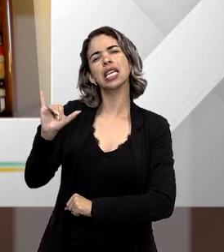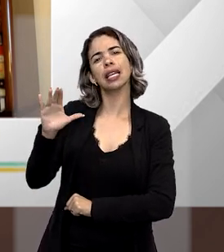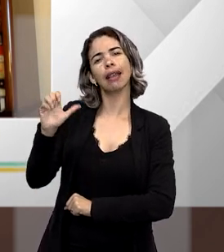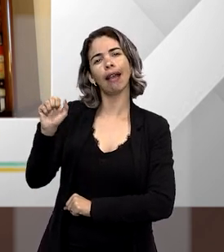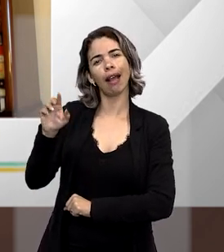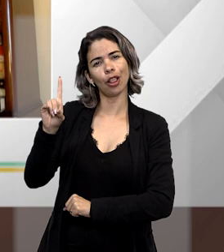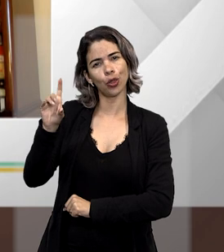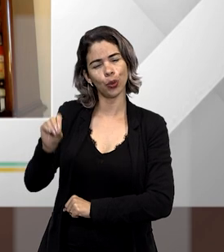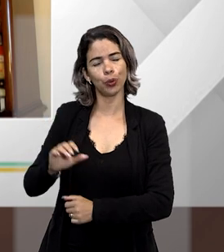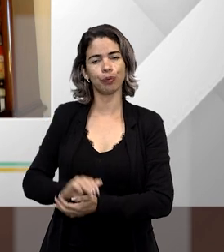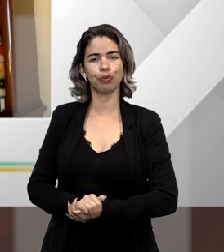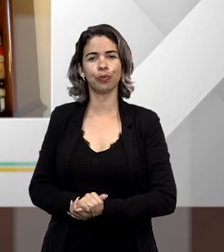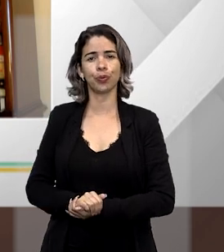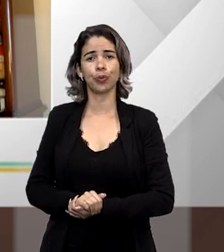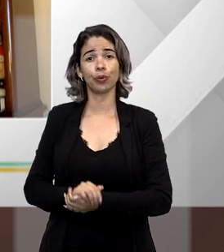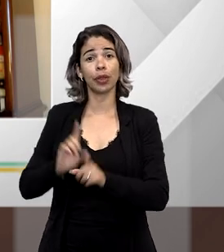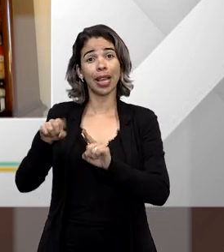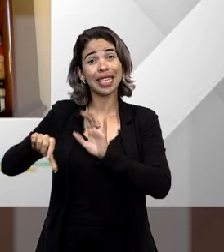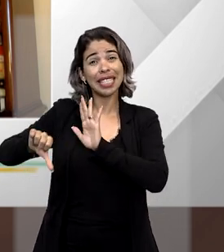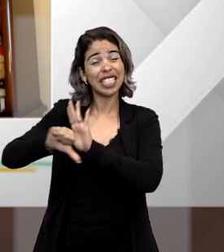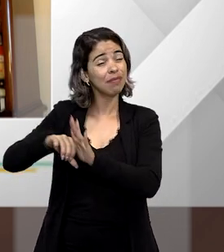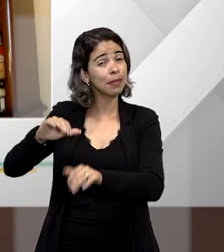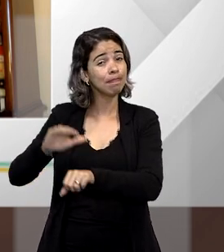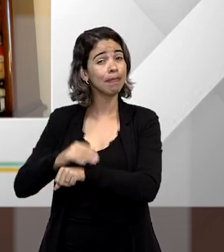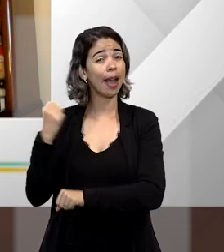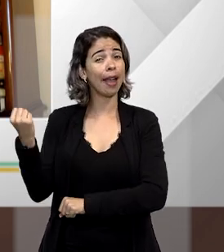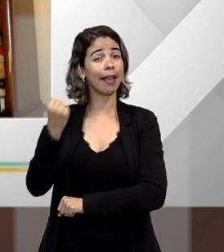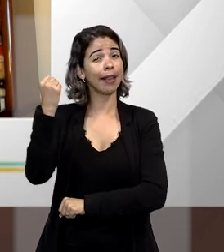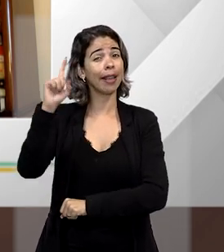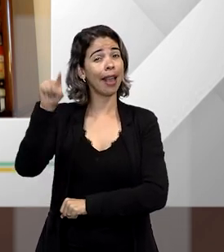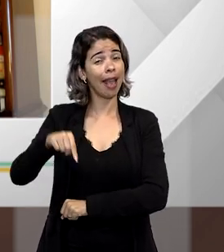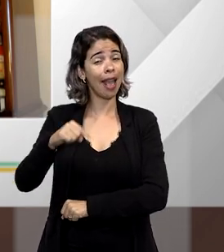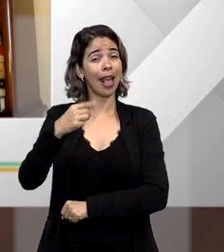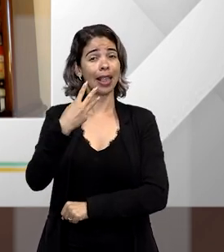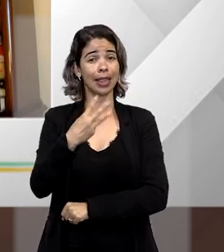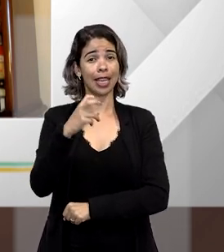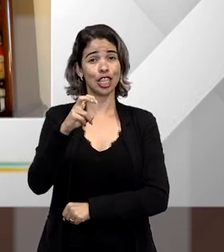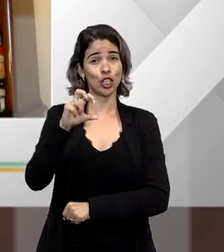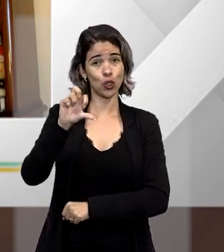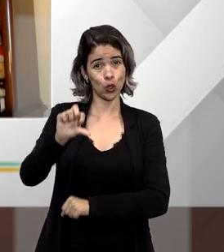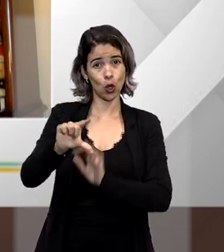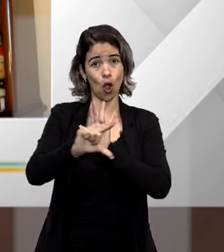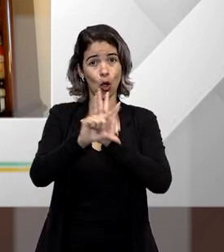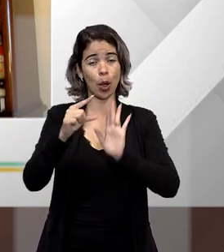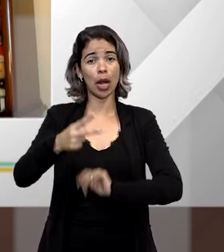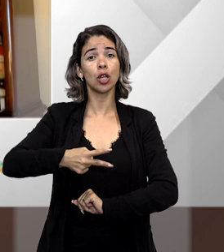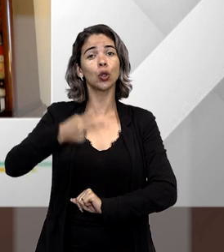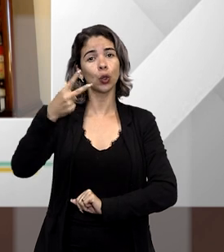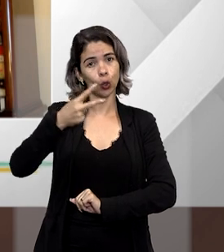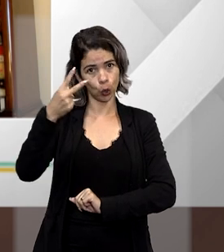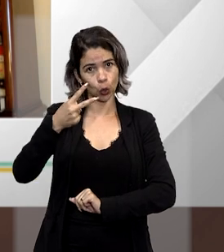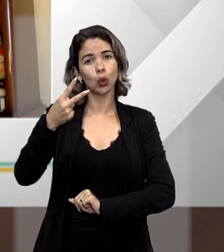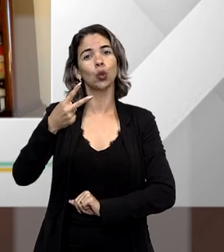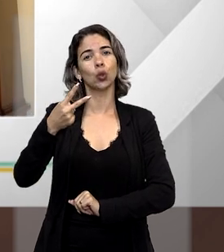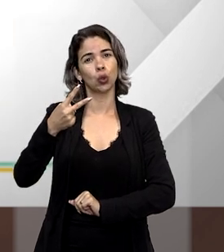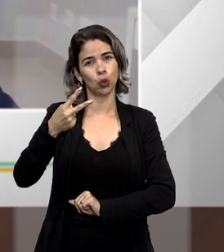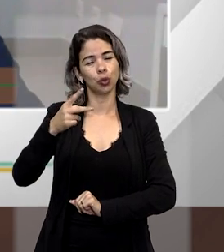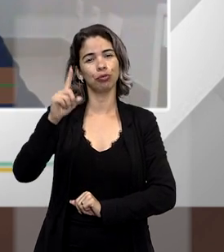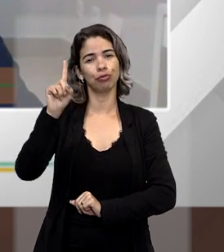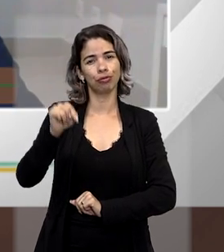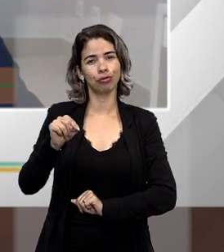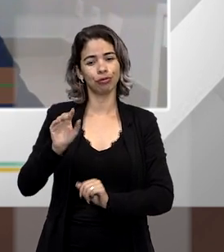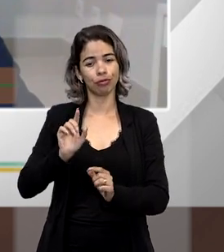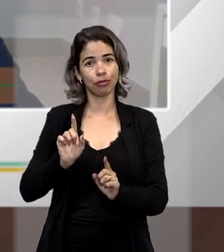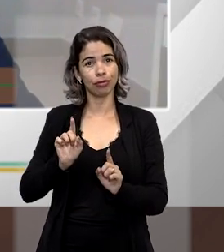Bom, não há dúvida que o crime mais grave é o que está previsto no 359K, parágrafo segundo, quando há